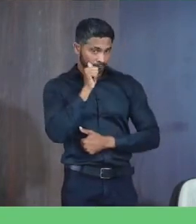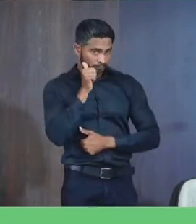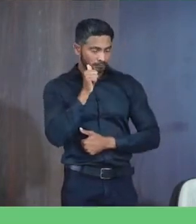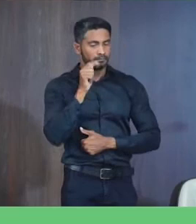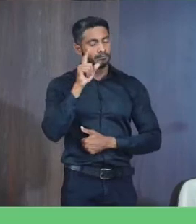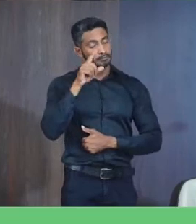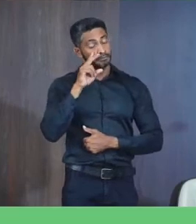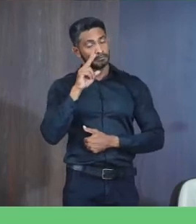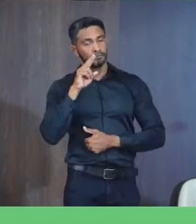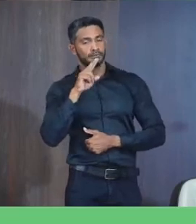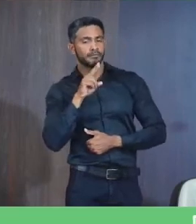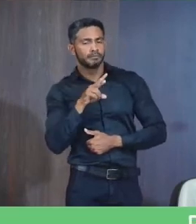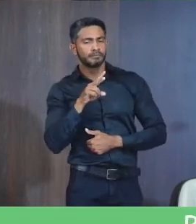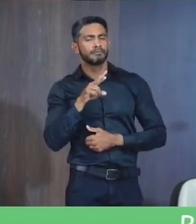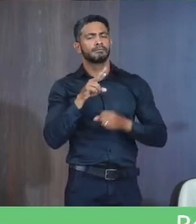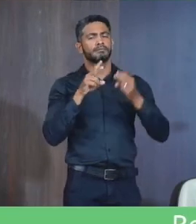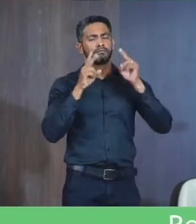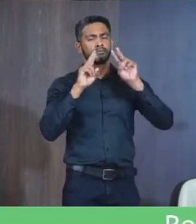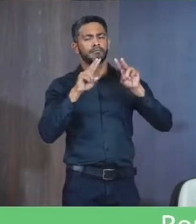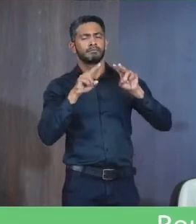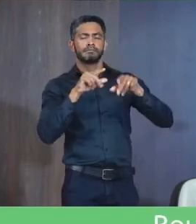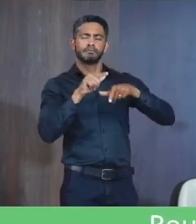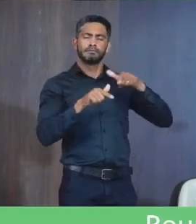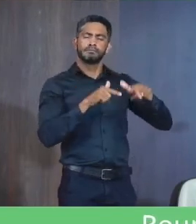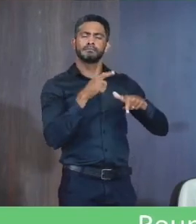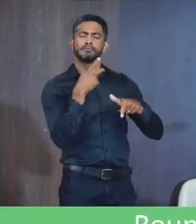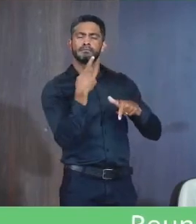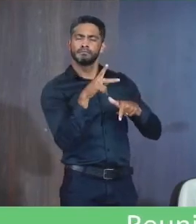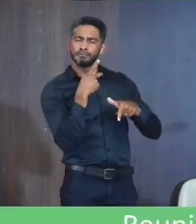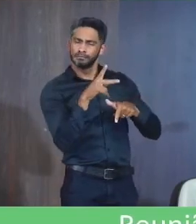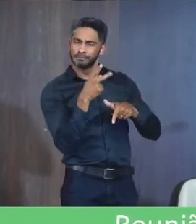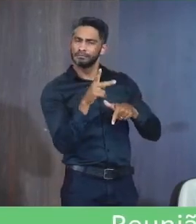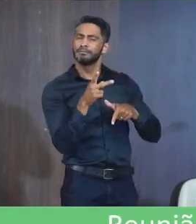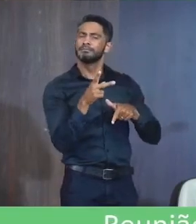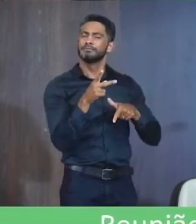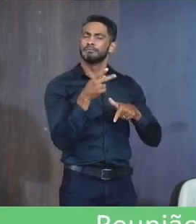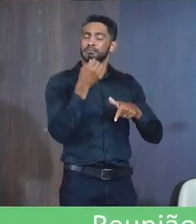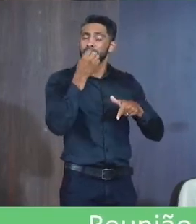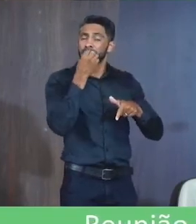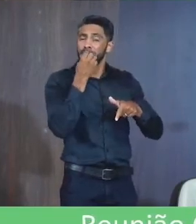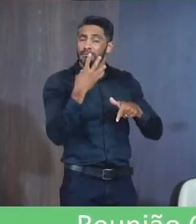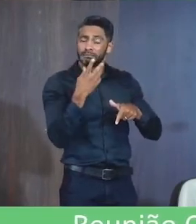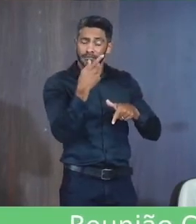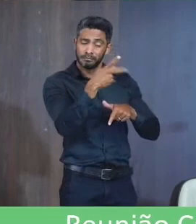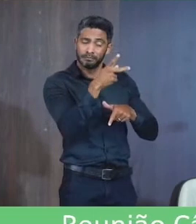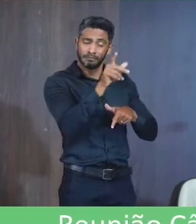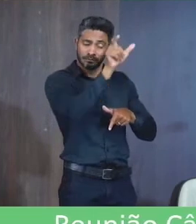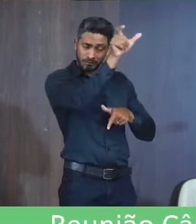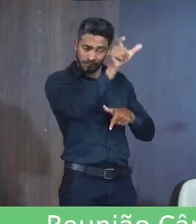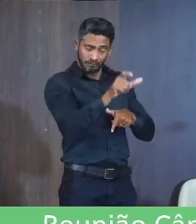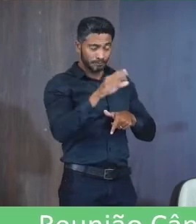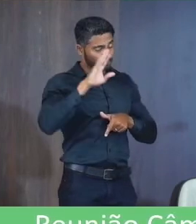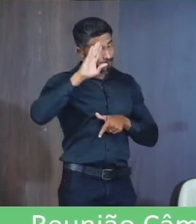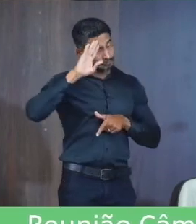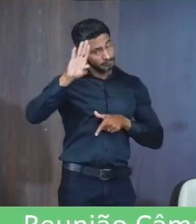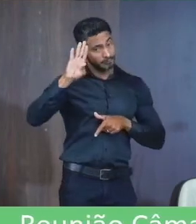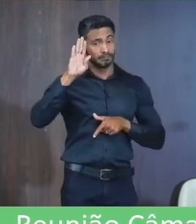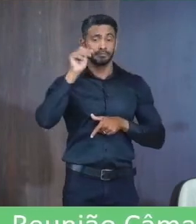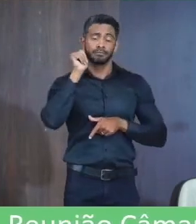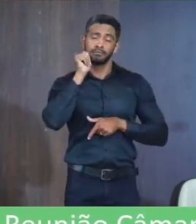A margem Da visibilidade Então a gente Tem que dar visibilidade A essas pessoas E principalmente